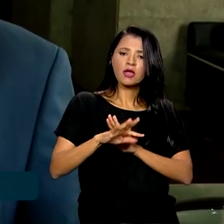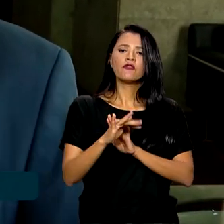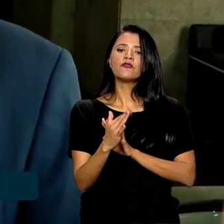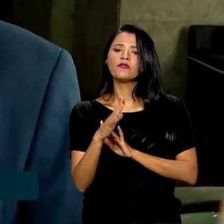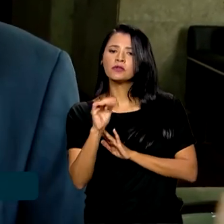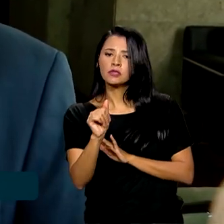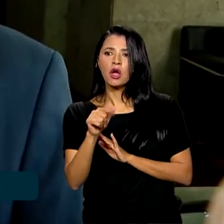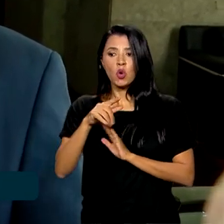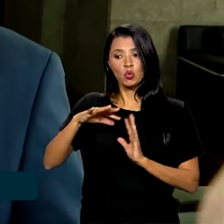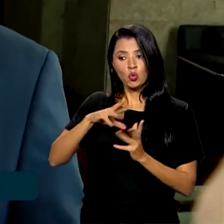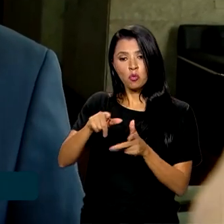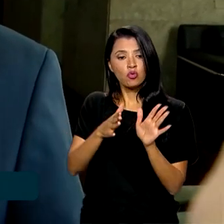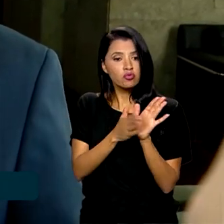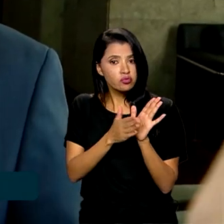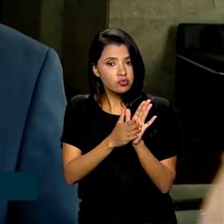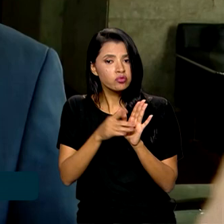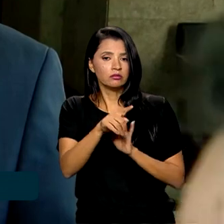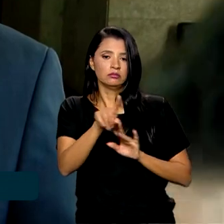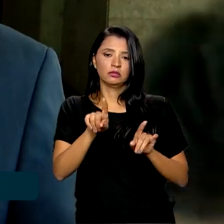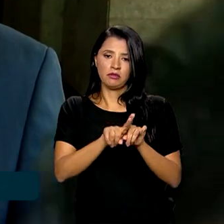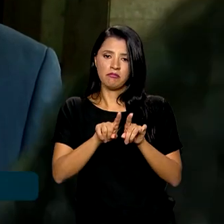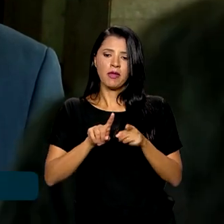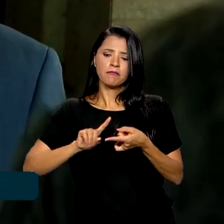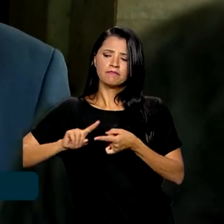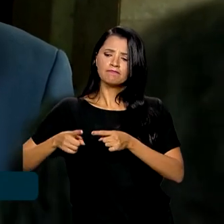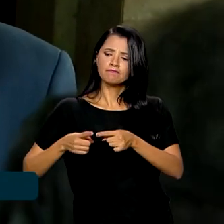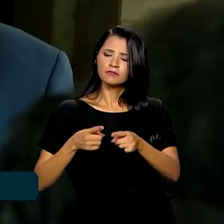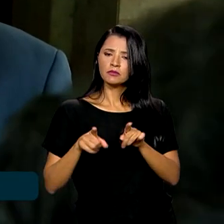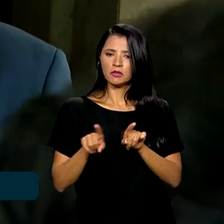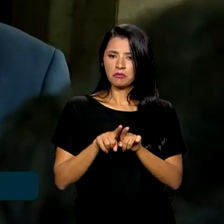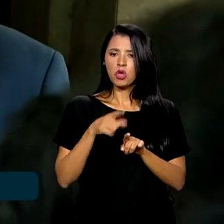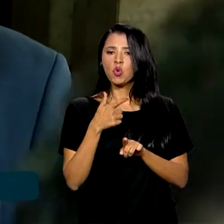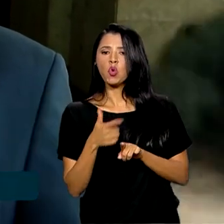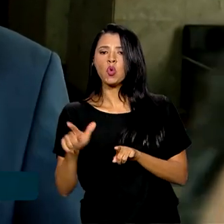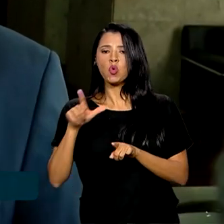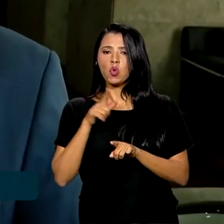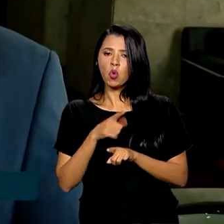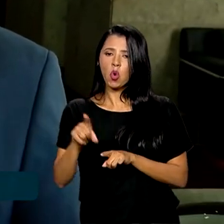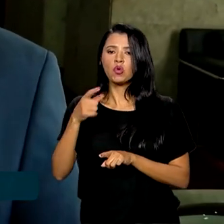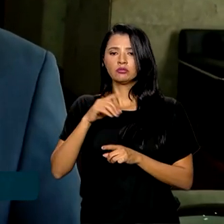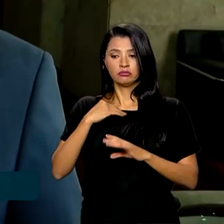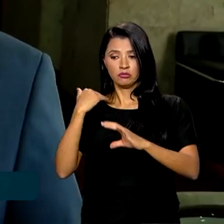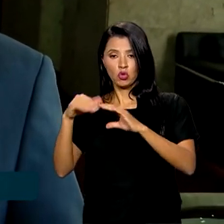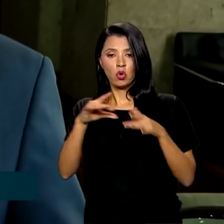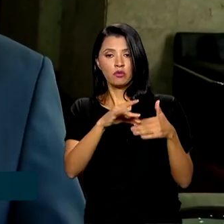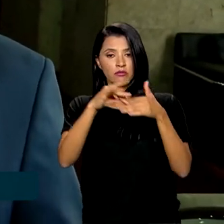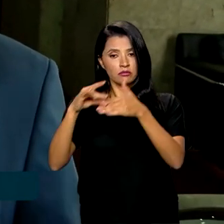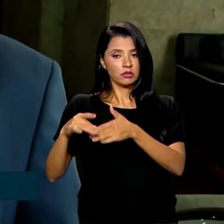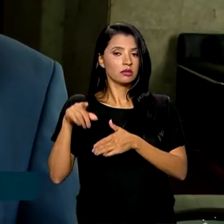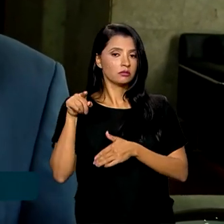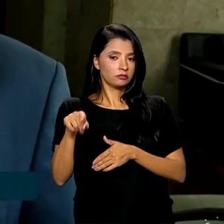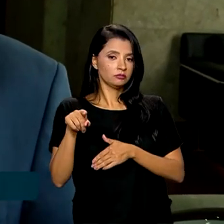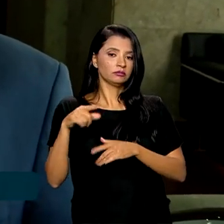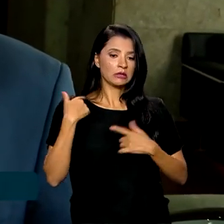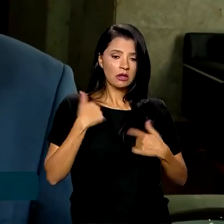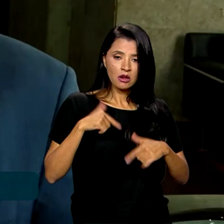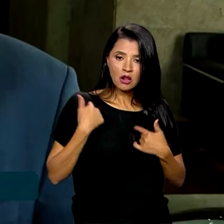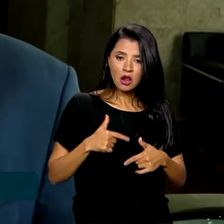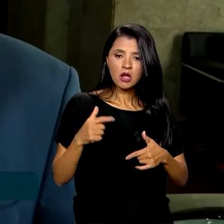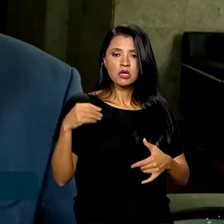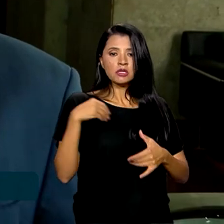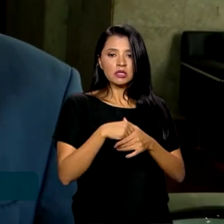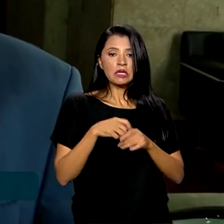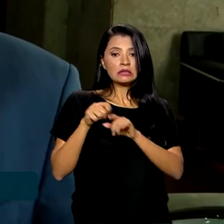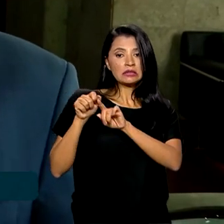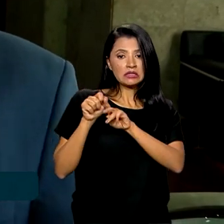elogiado no mundo inteiro, também muito negociado. Foi outra questão que nós mandamos. Trabalhamos internamente três